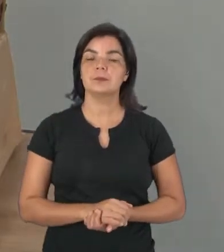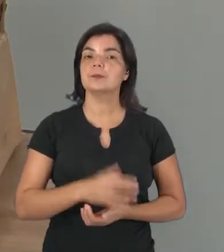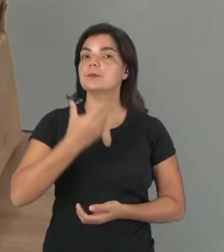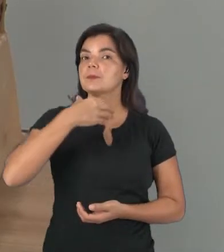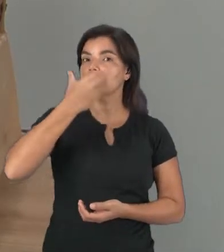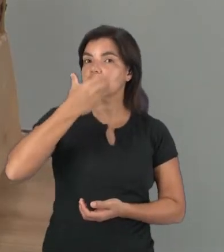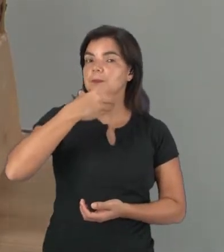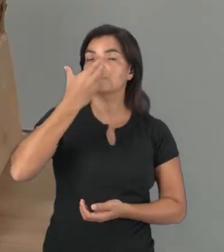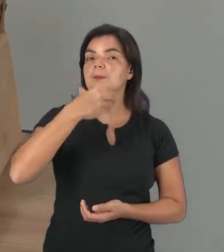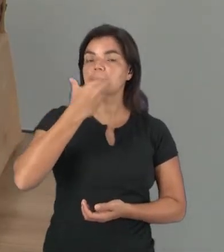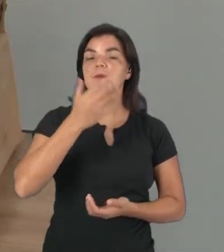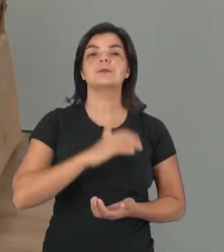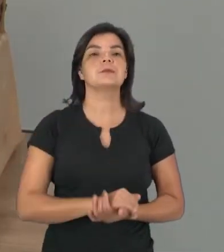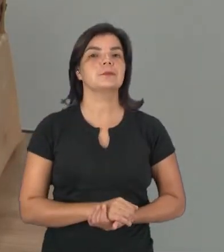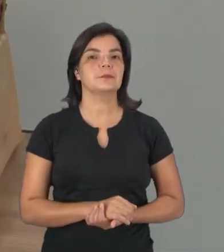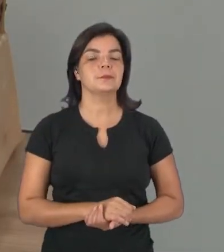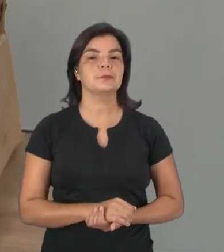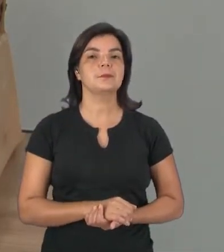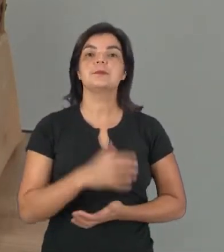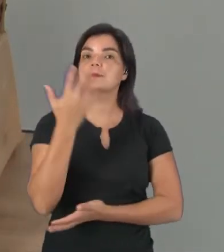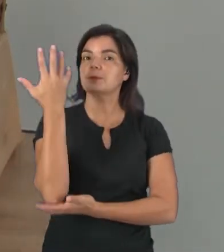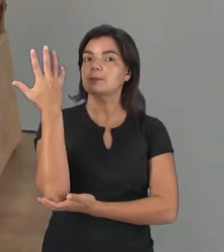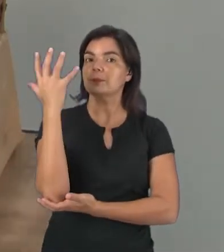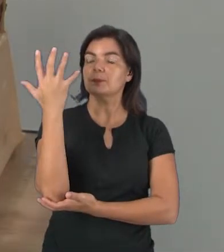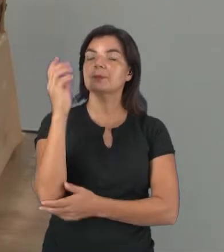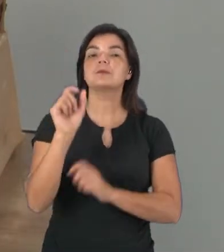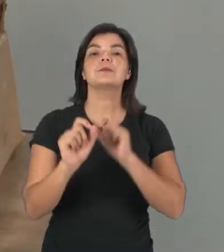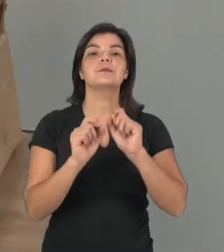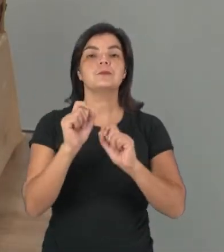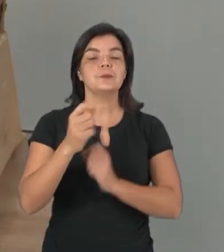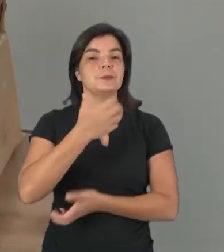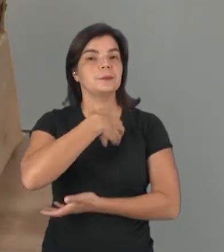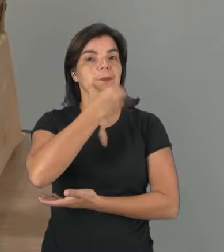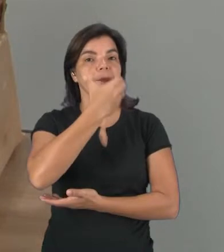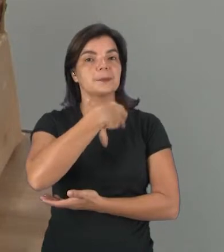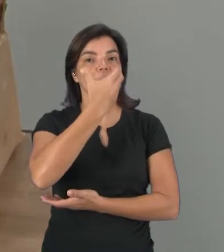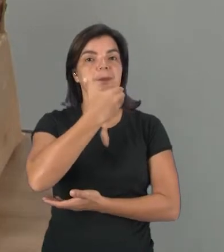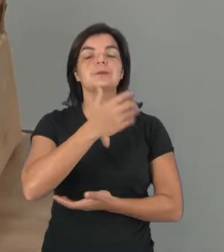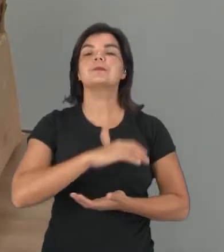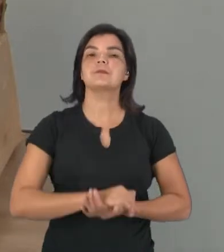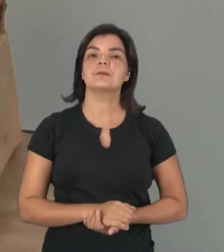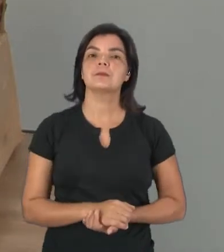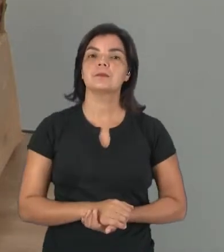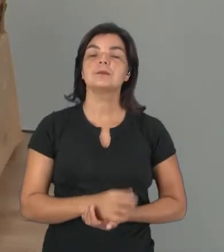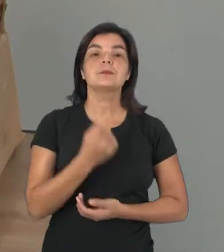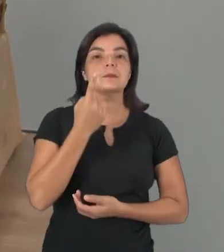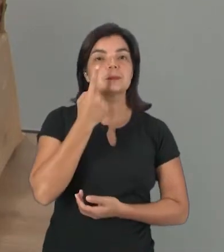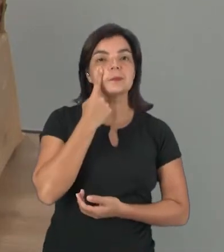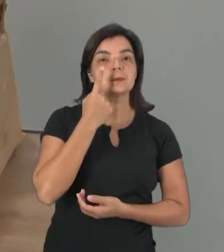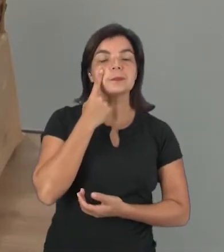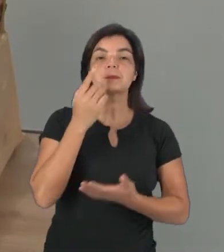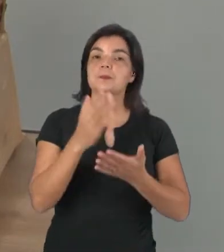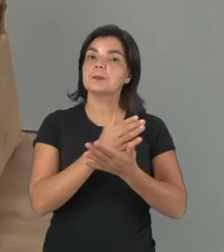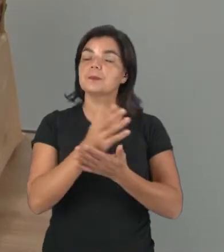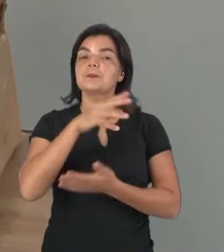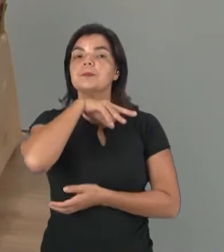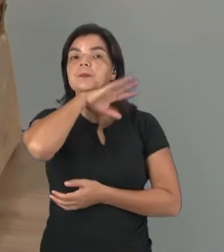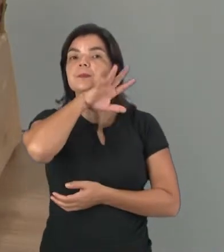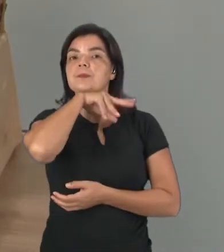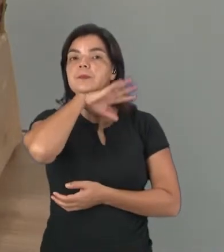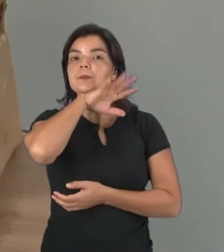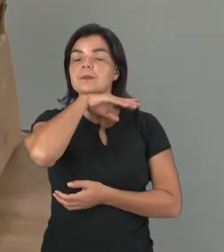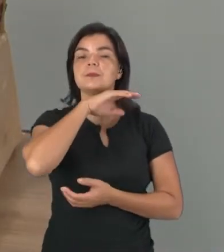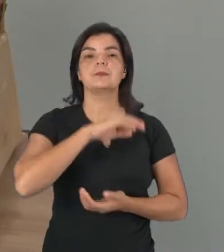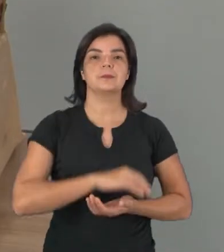frutíferas. Estas árvores têm o quê? Frutos. Podemos observar alguns animais